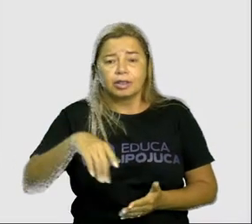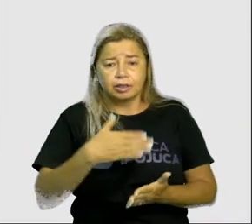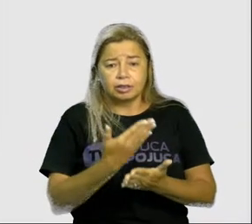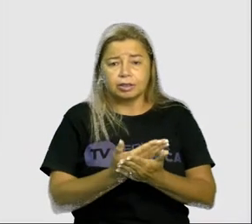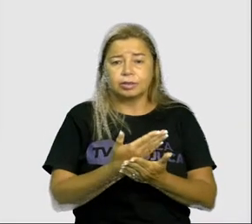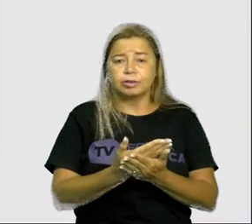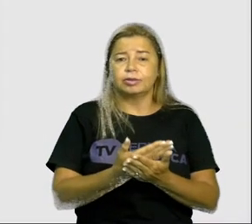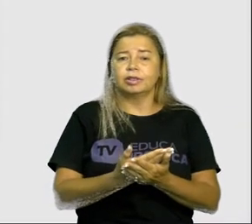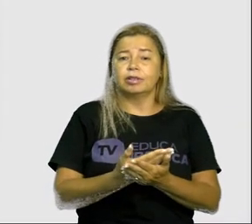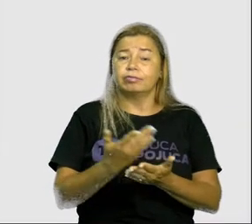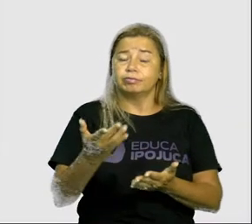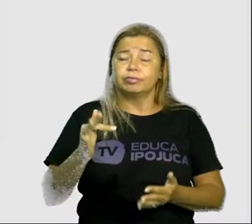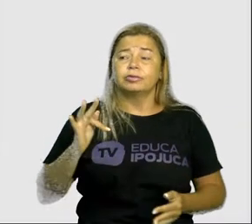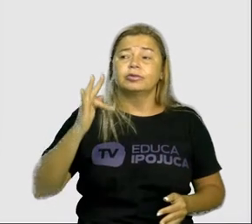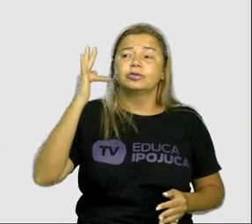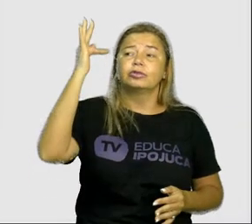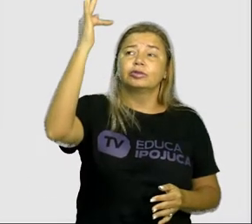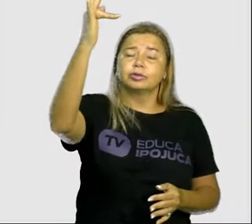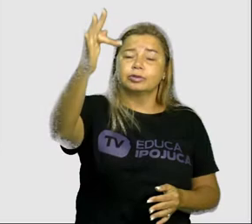futuro